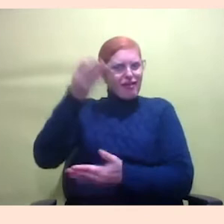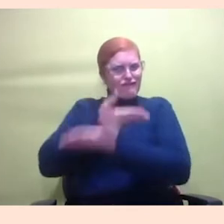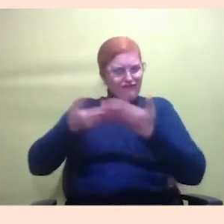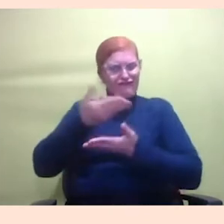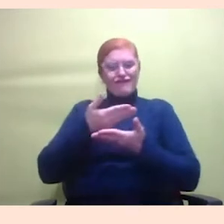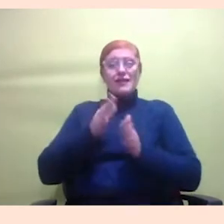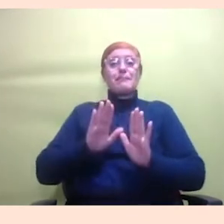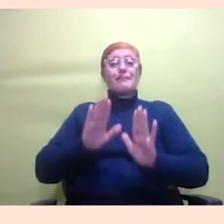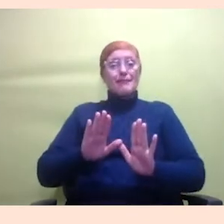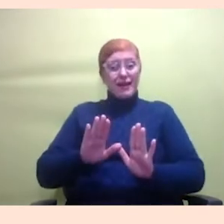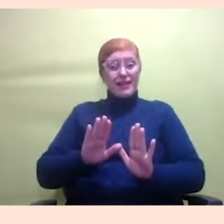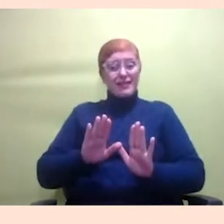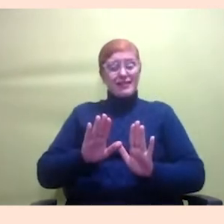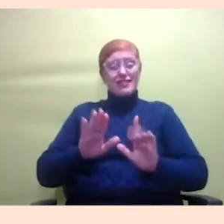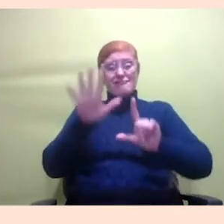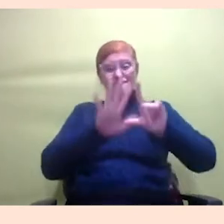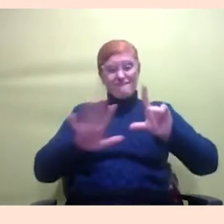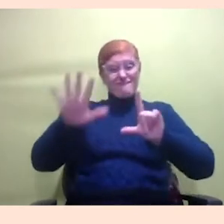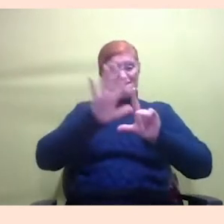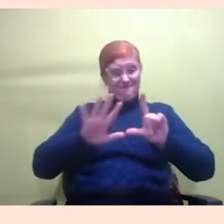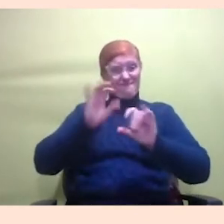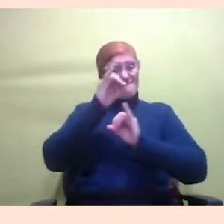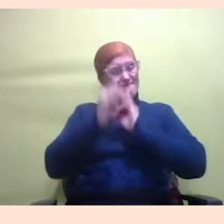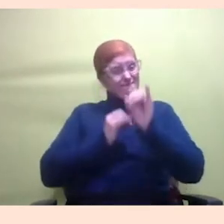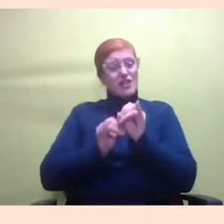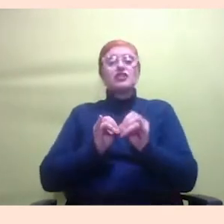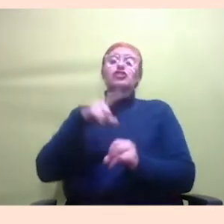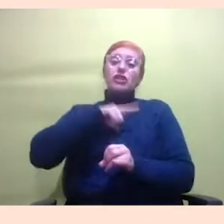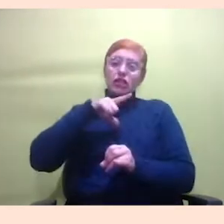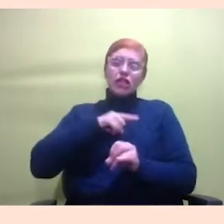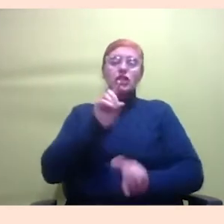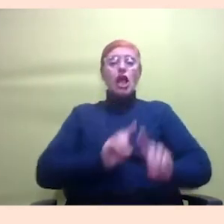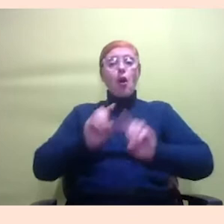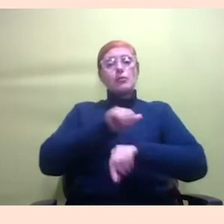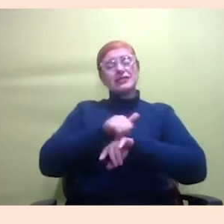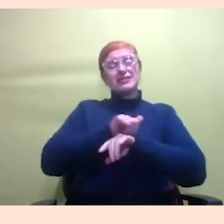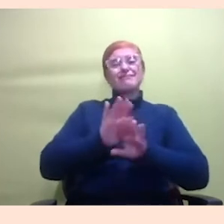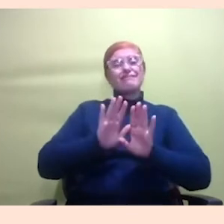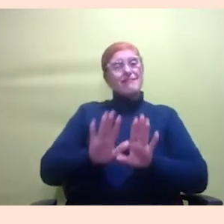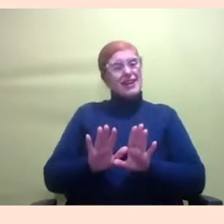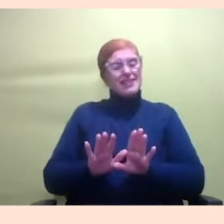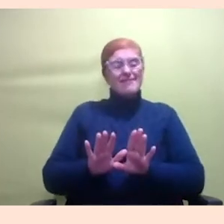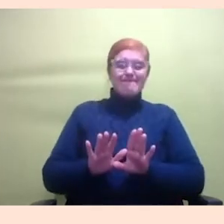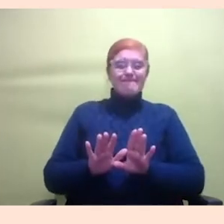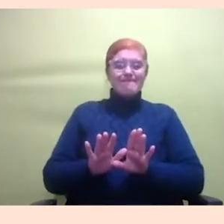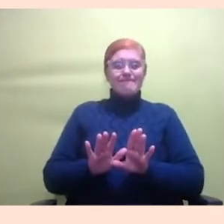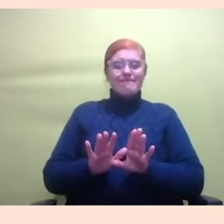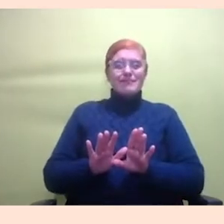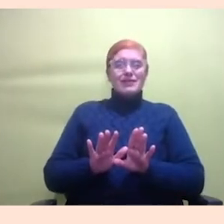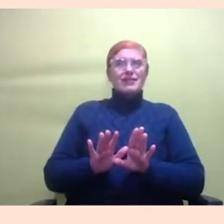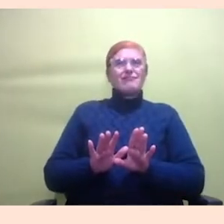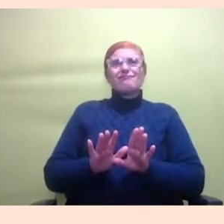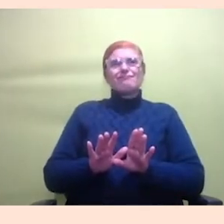possibilidades, a gente tem tentado algumas coisas, mas elas não são, não nos parecem suficientes.